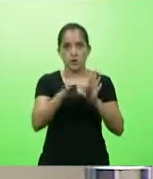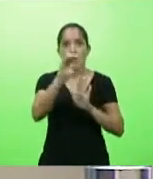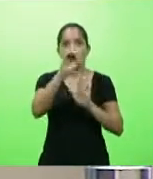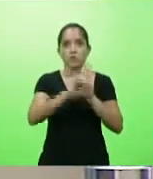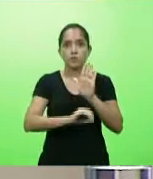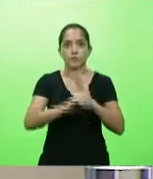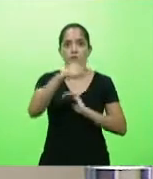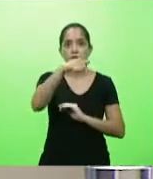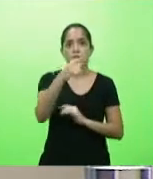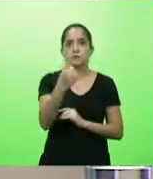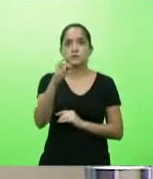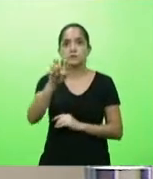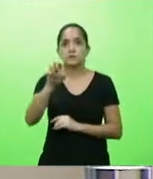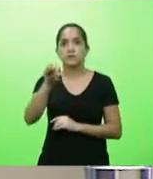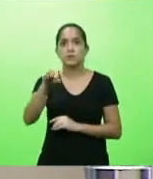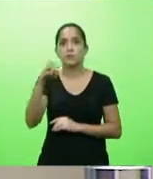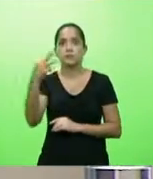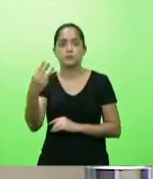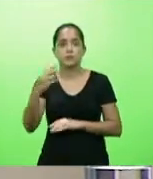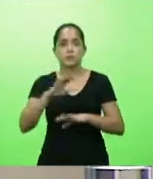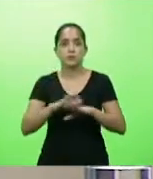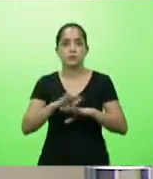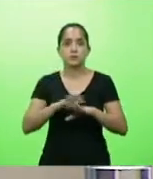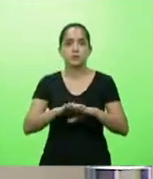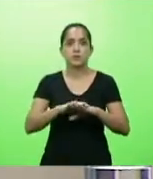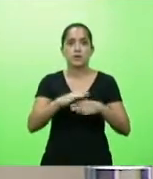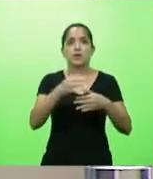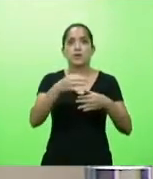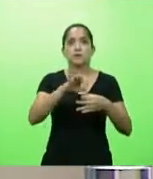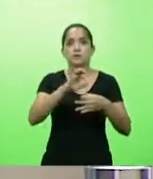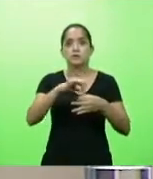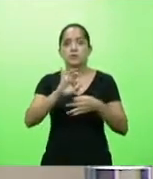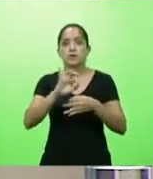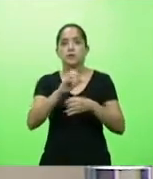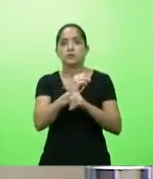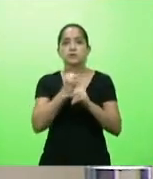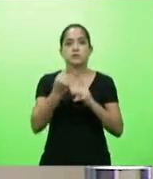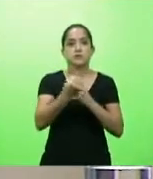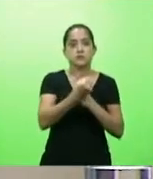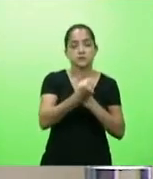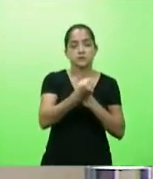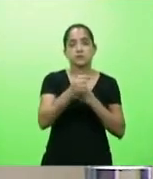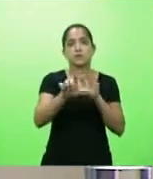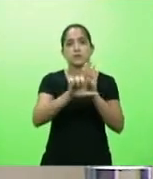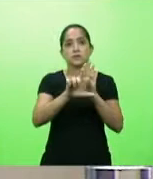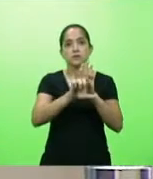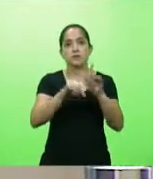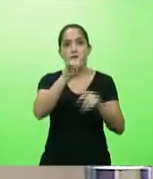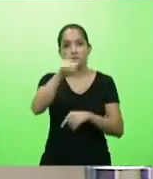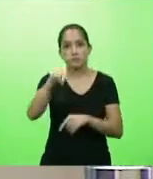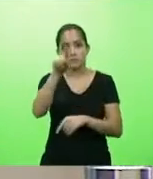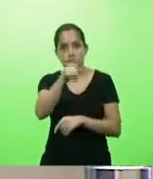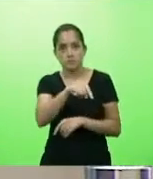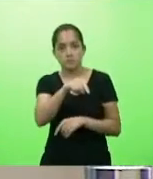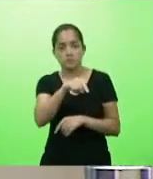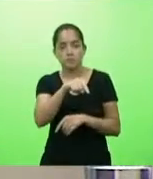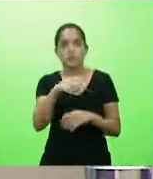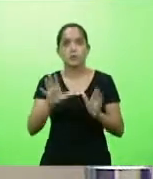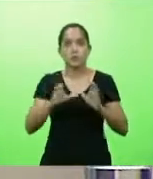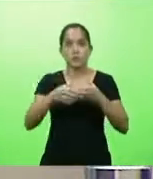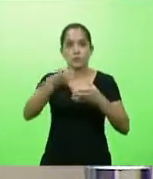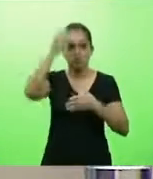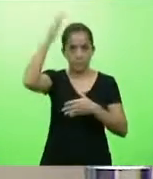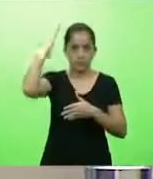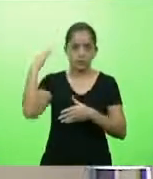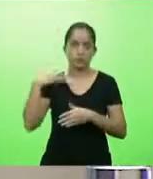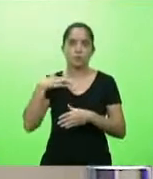715.3 de 2019, autor Entidade Social, solicita a revogação da lei que declara de Utidade Pública e Associação Bombeiros Comunitários de